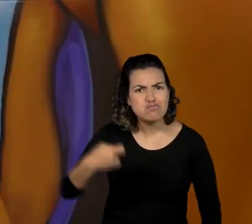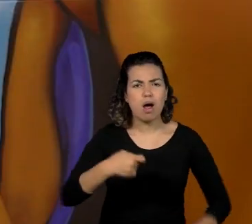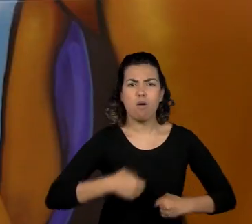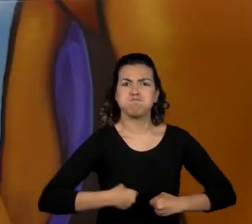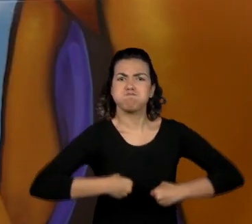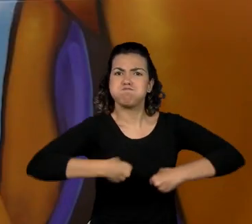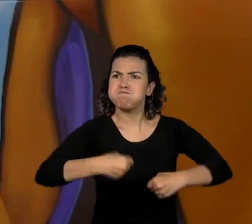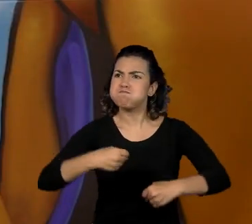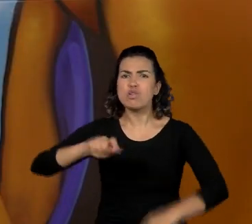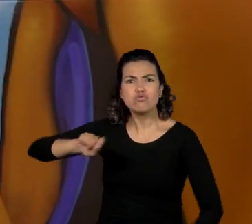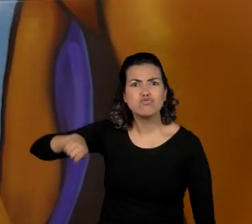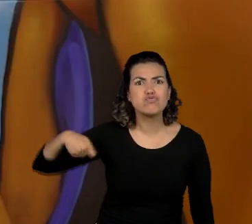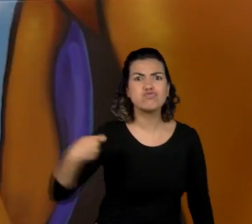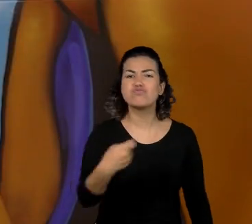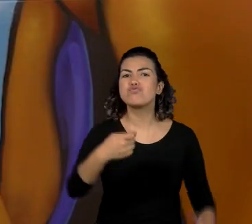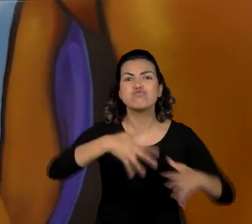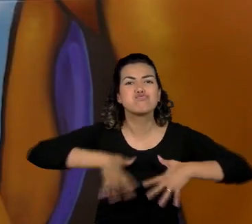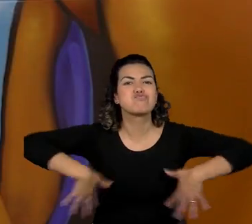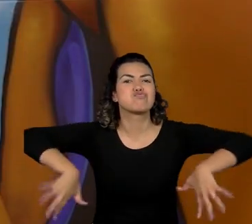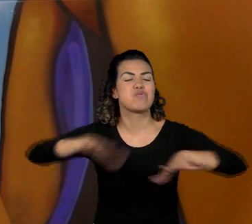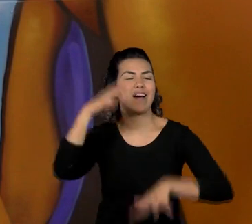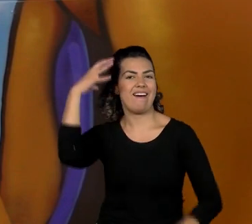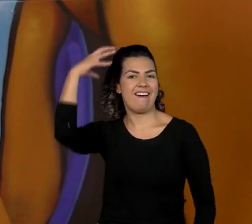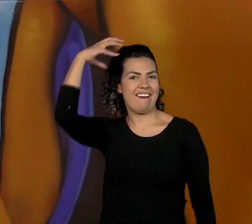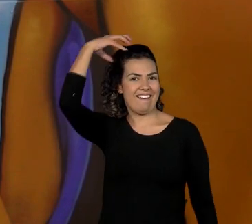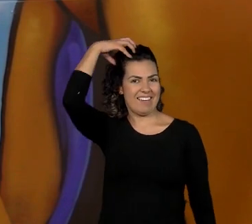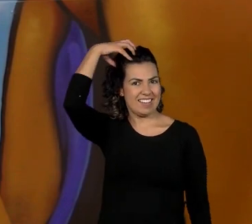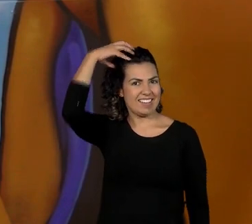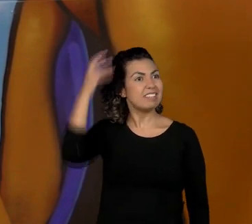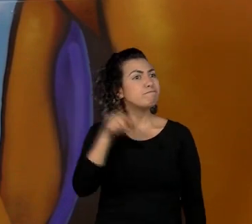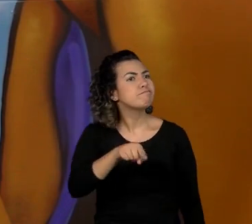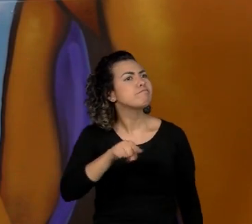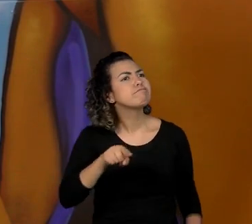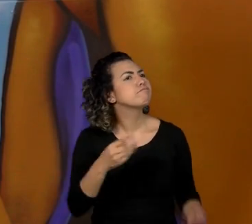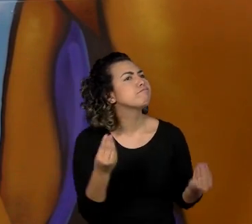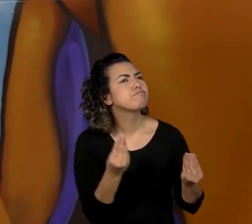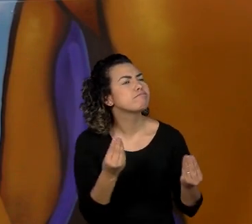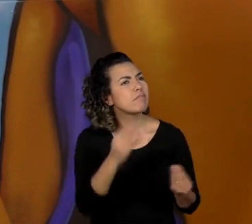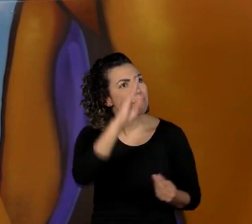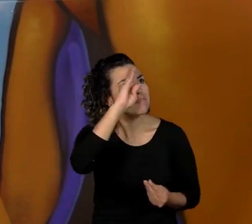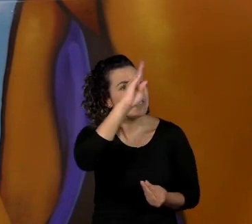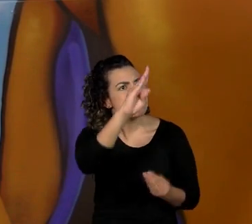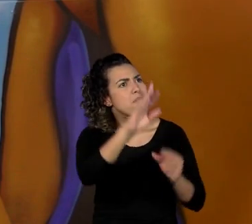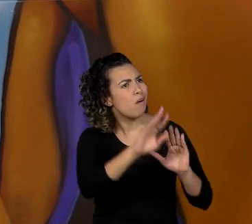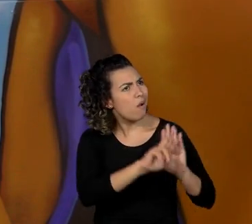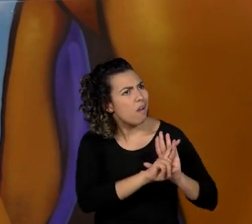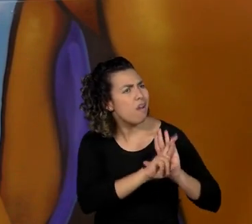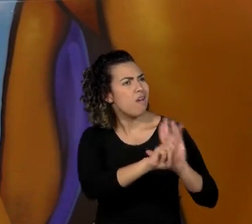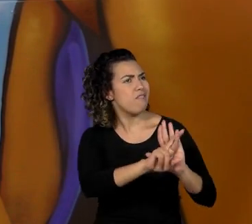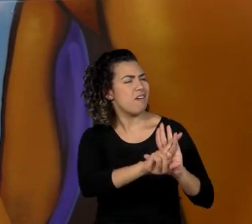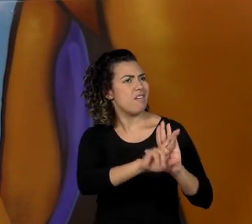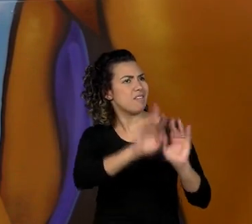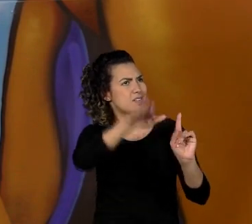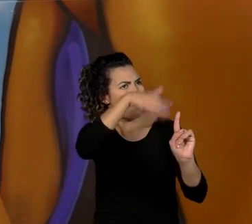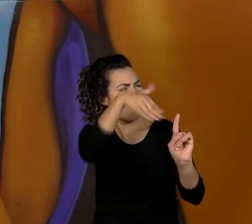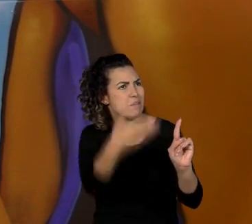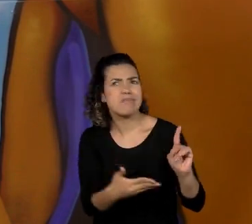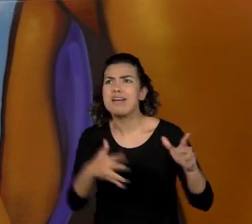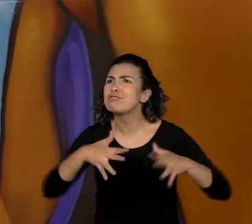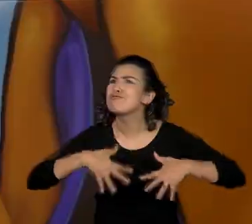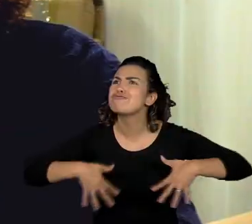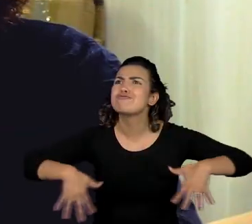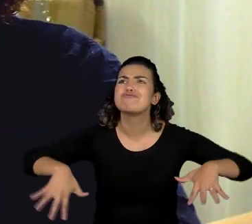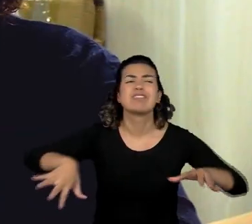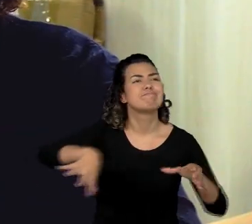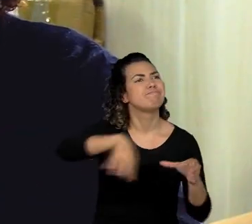música foi uma maneira de ter todas essas mulheres representadas no momento dessa homenagem, dessa apresentação